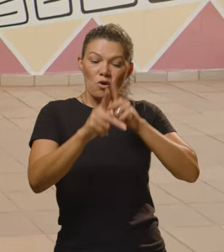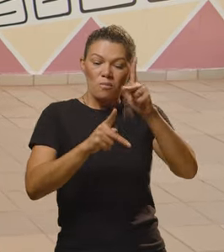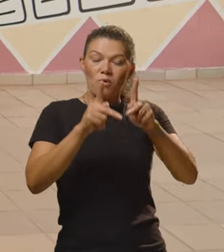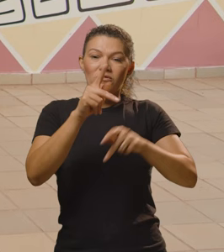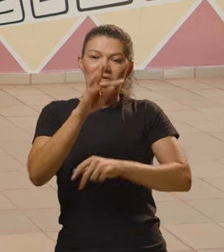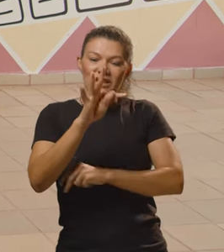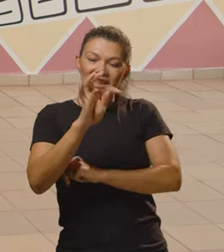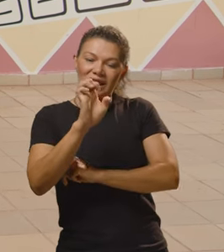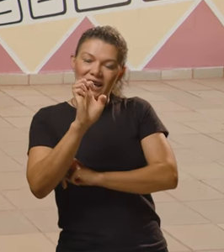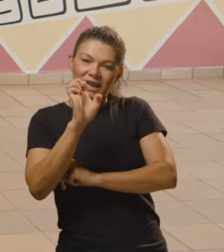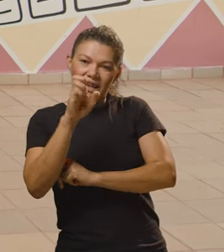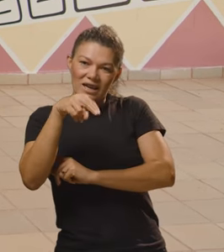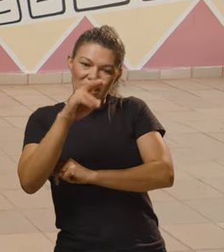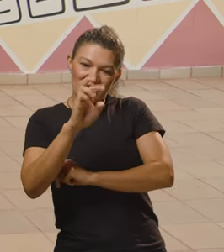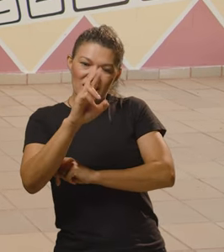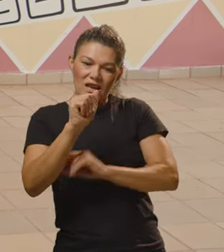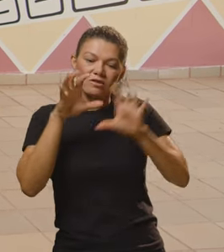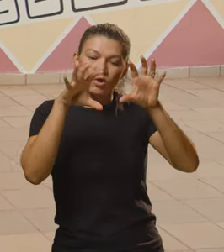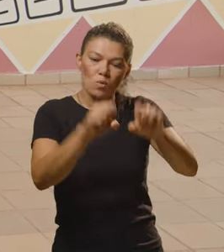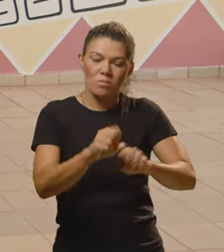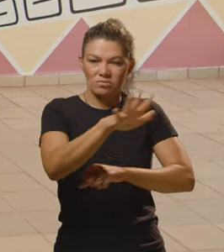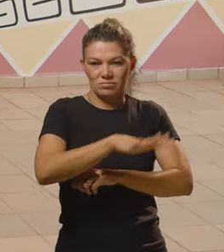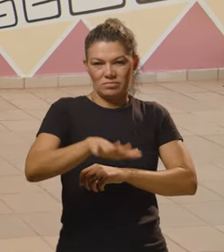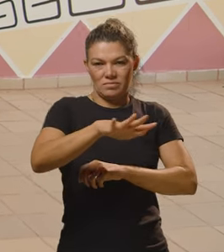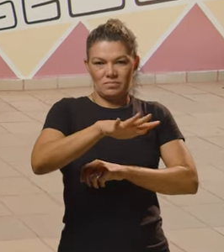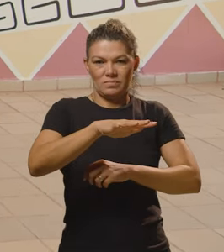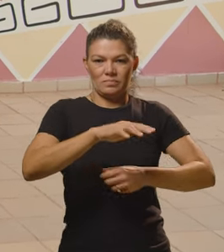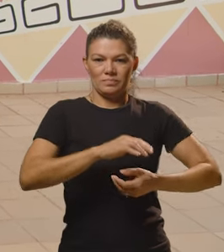É o povo Terena que tomou esse espaço.